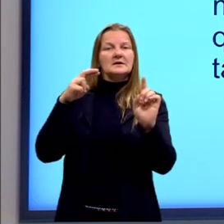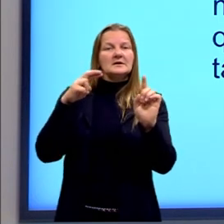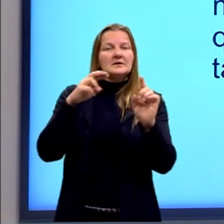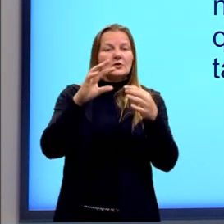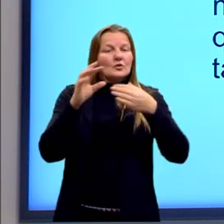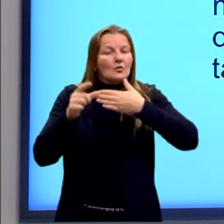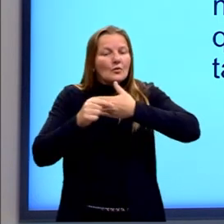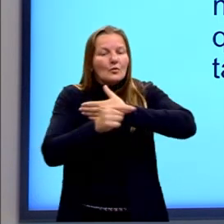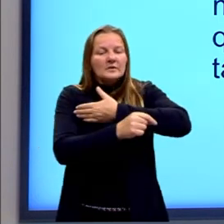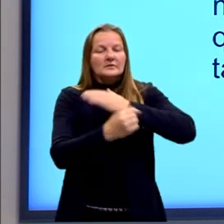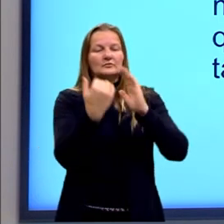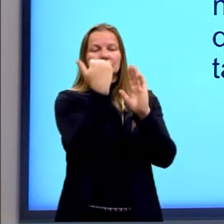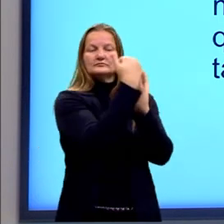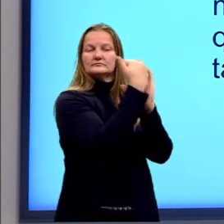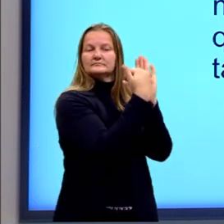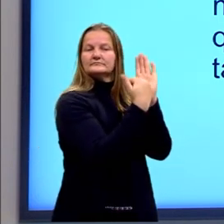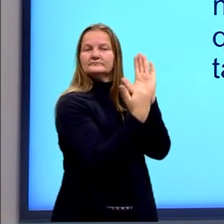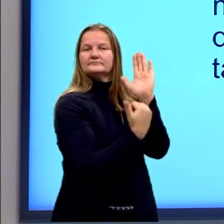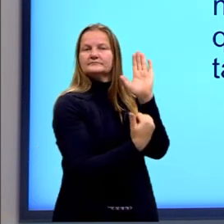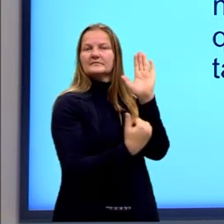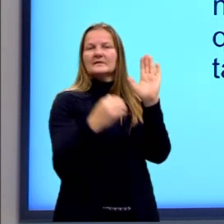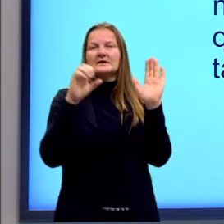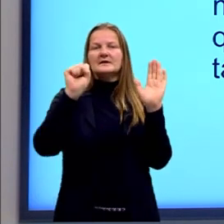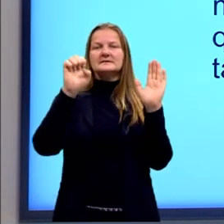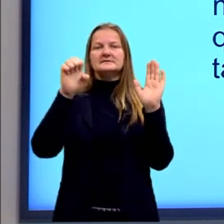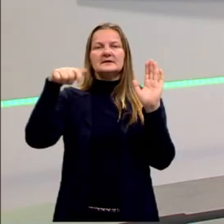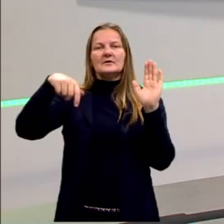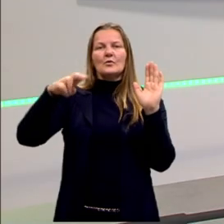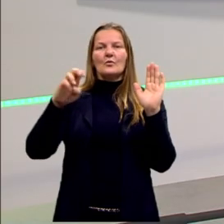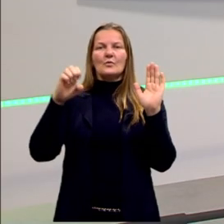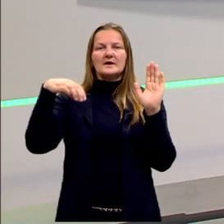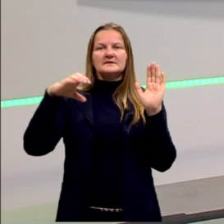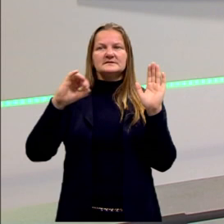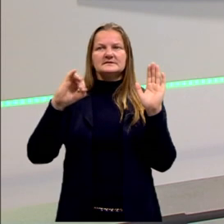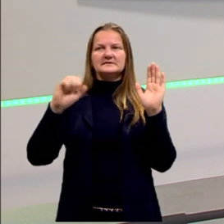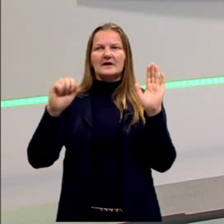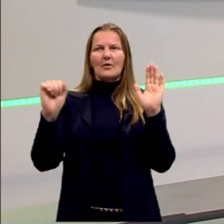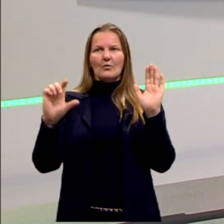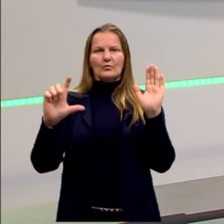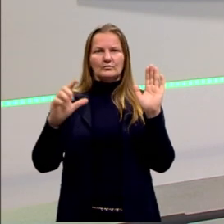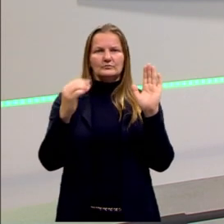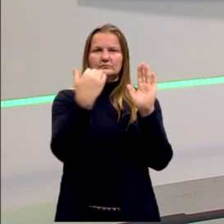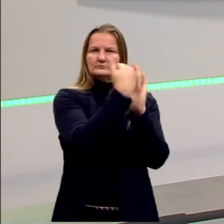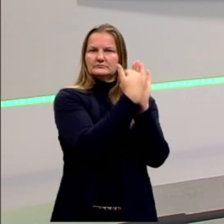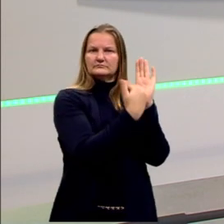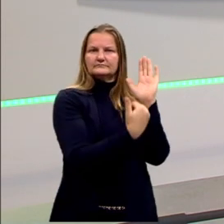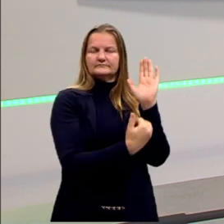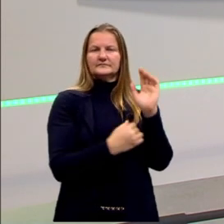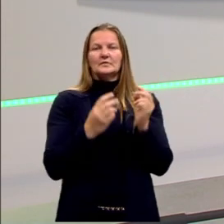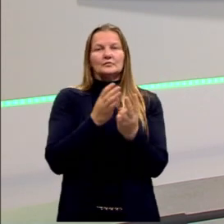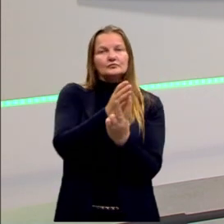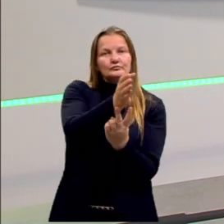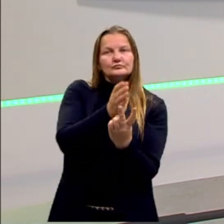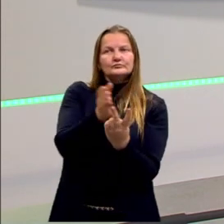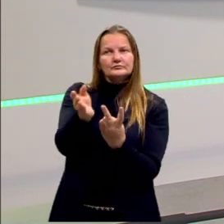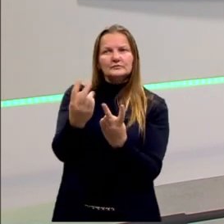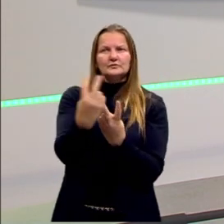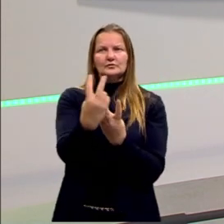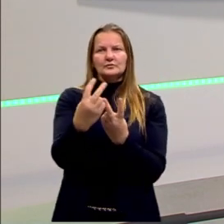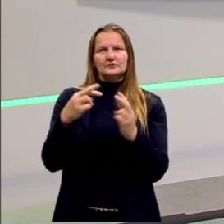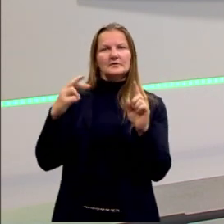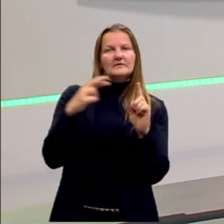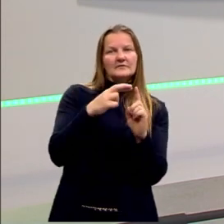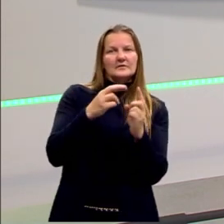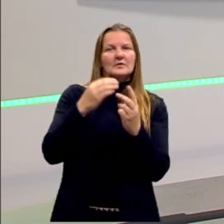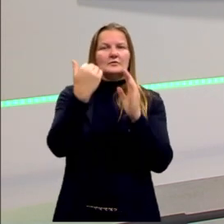ou o que a gente pode chamar de coesão sequencial. E é sobre esses dois aspectos, coesão referencial